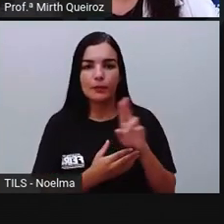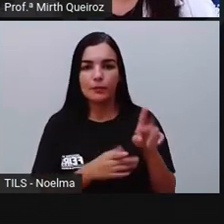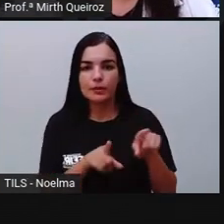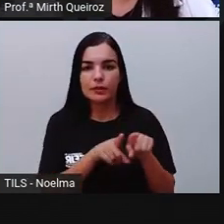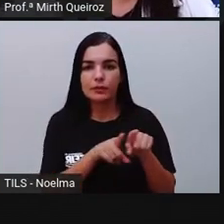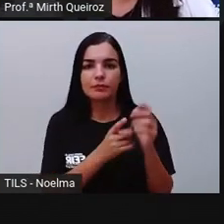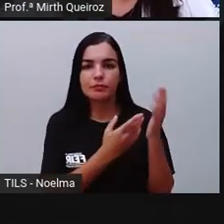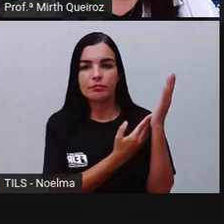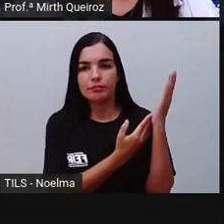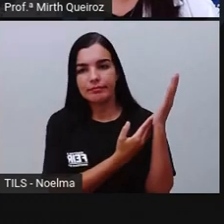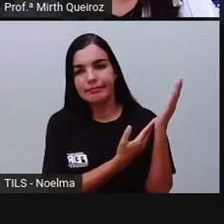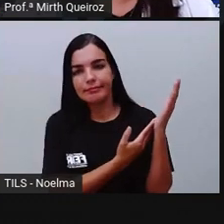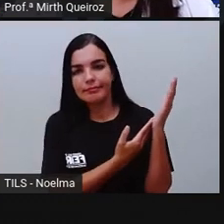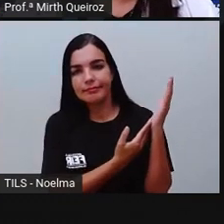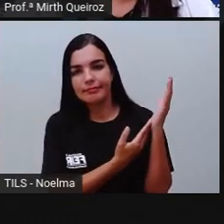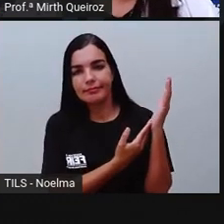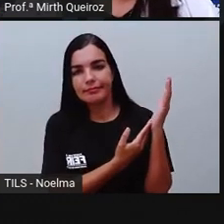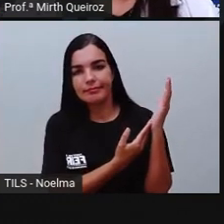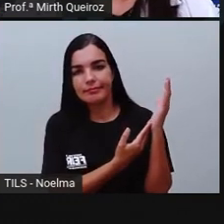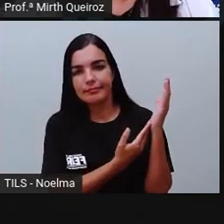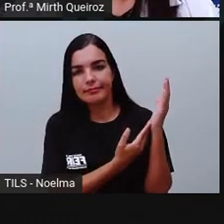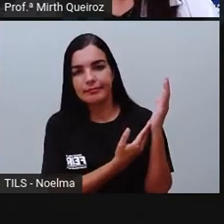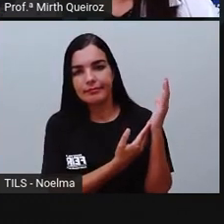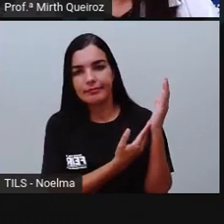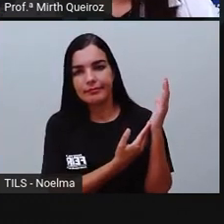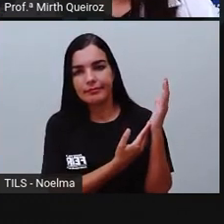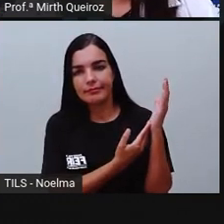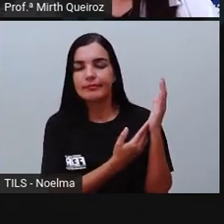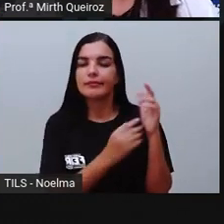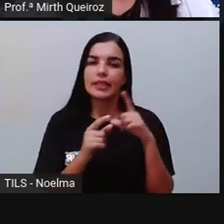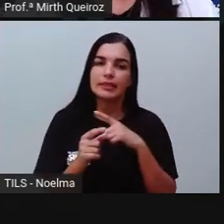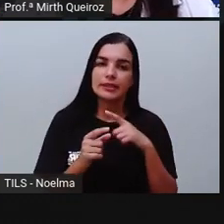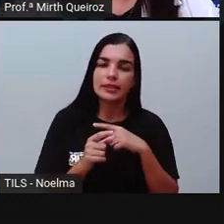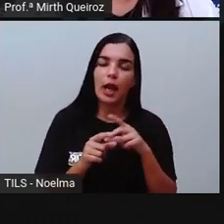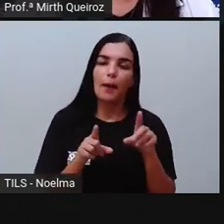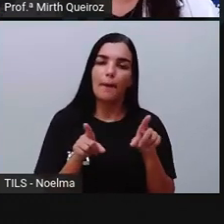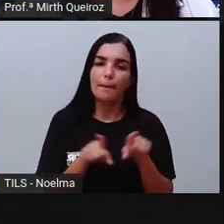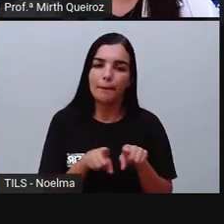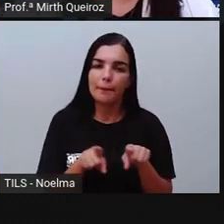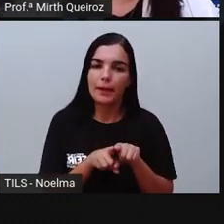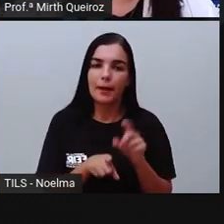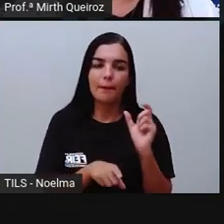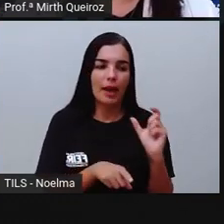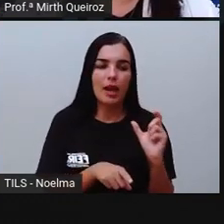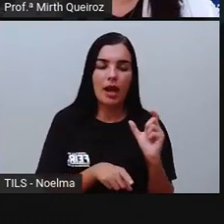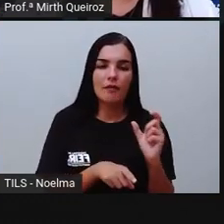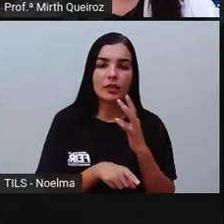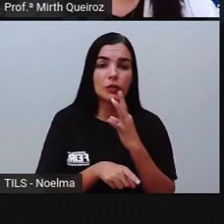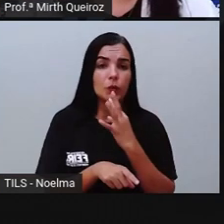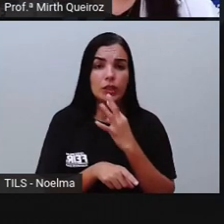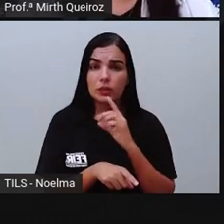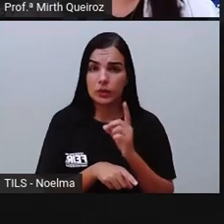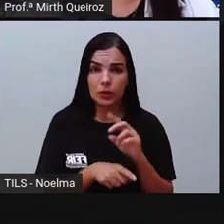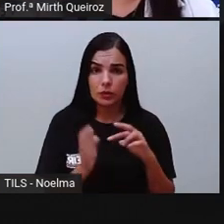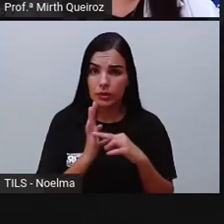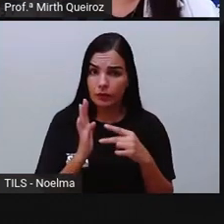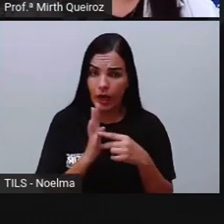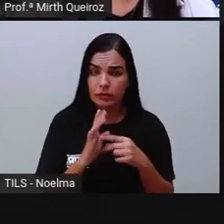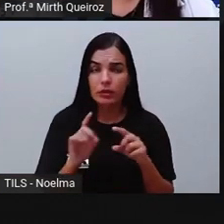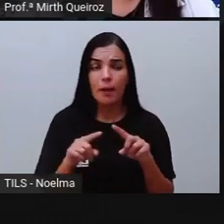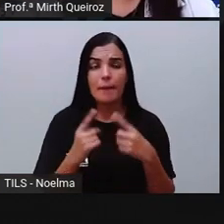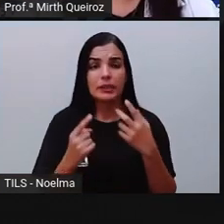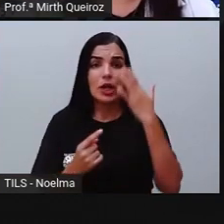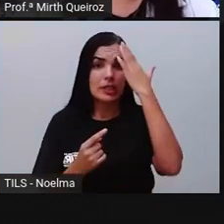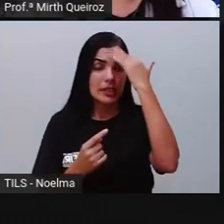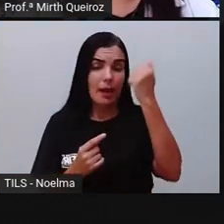Misantropo, fubrica, circuito, recorde. Tudo isso aqui a gente consegue ler,